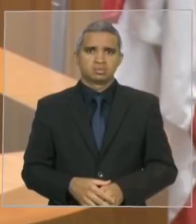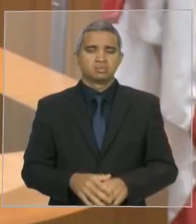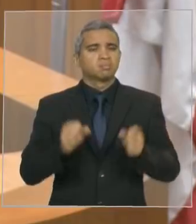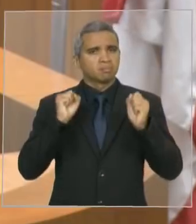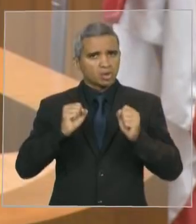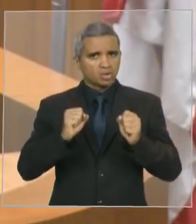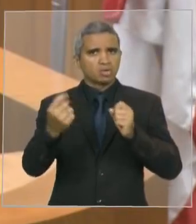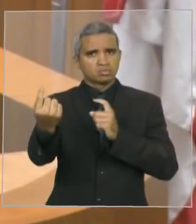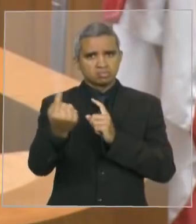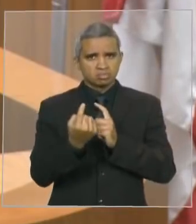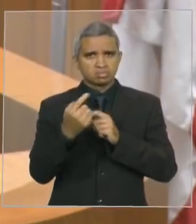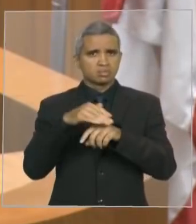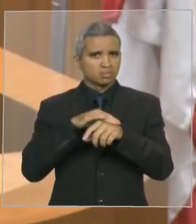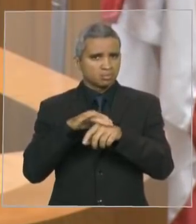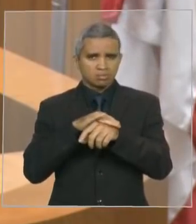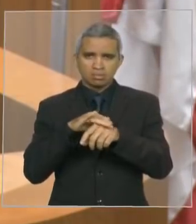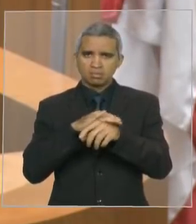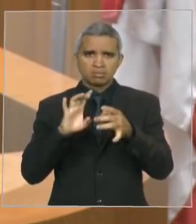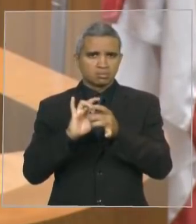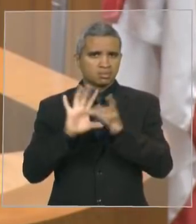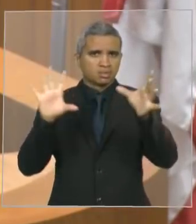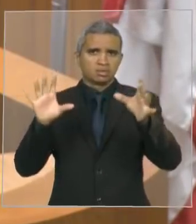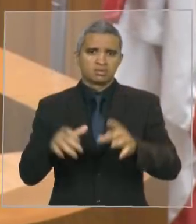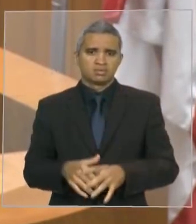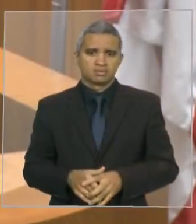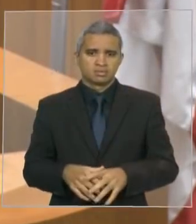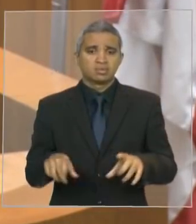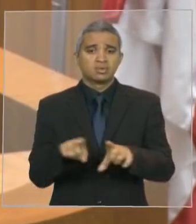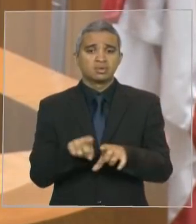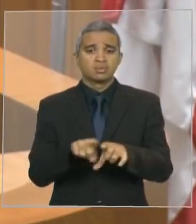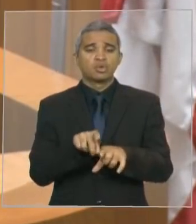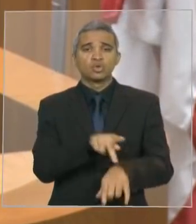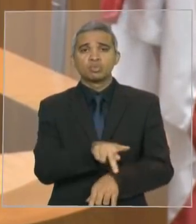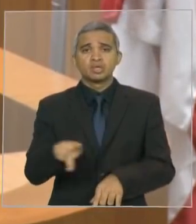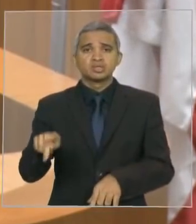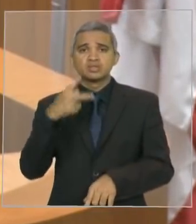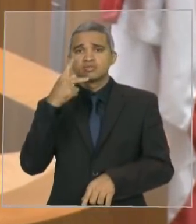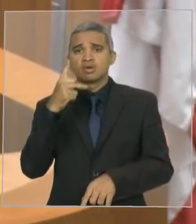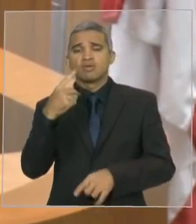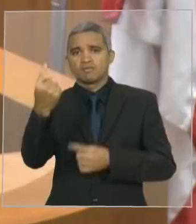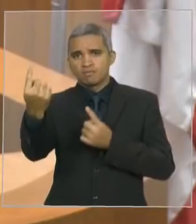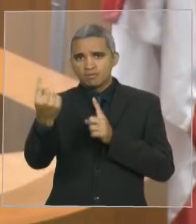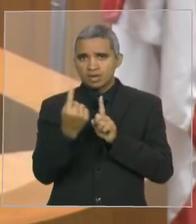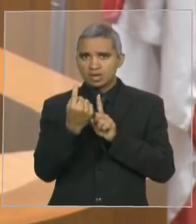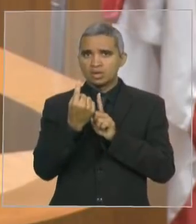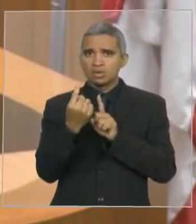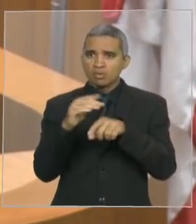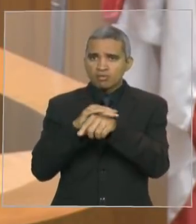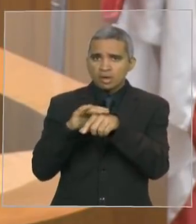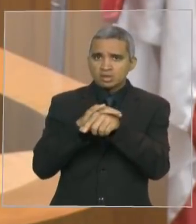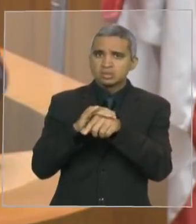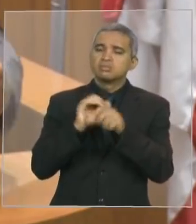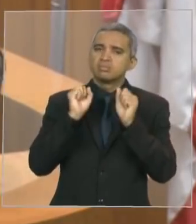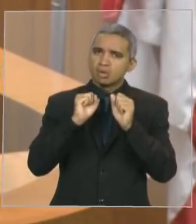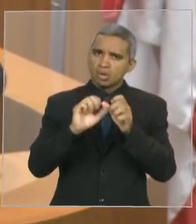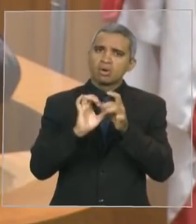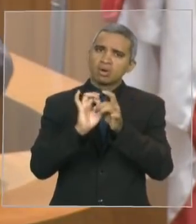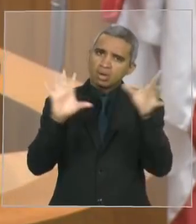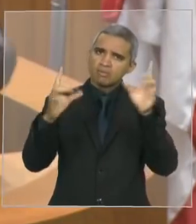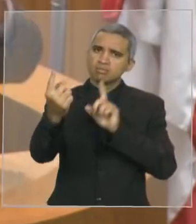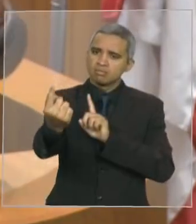conversações. Em outro áudio, o presidente disse que vai me procurar para conversar. Pois procure, presidente, para nós irmos nas secretarias, para eles lhe